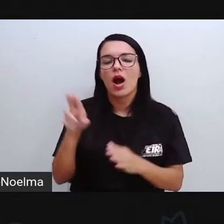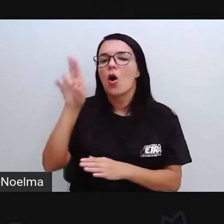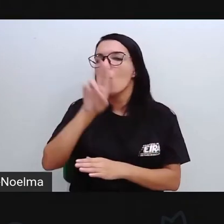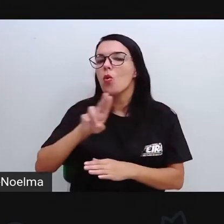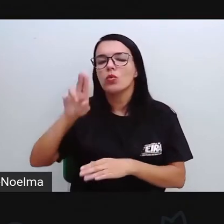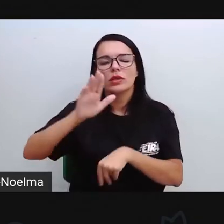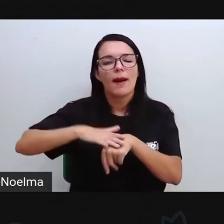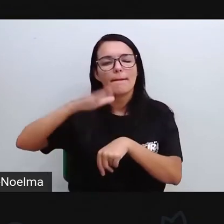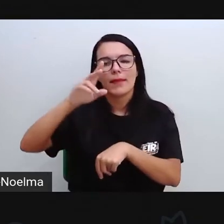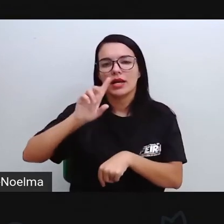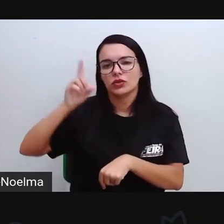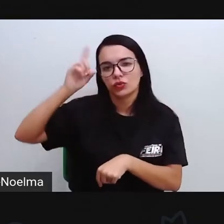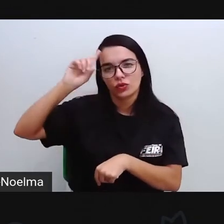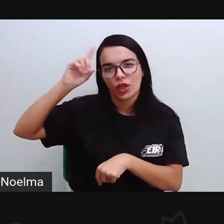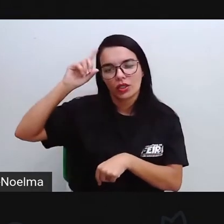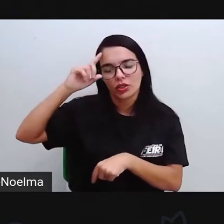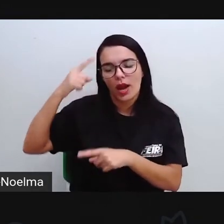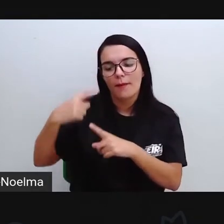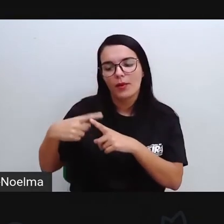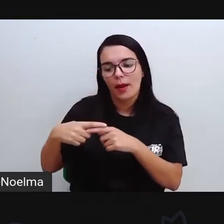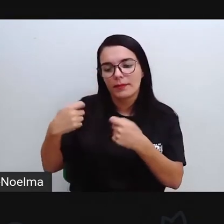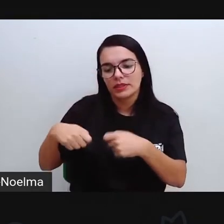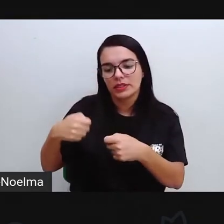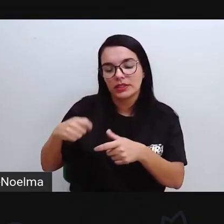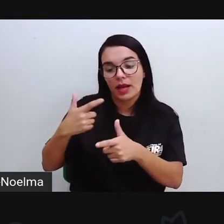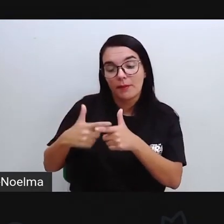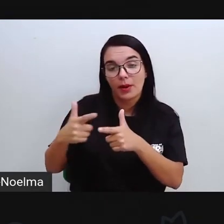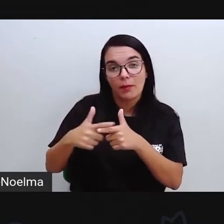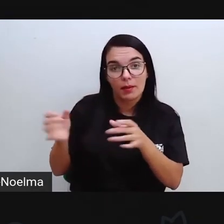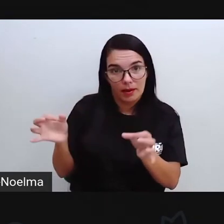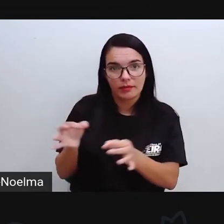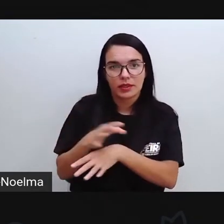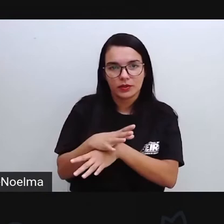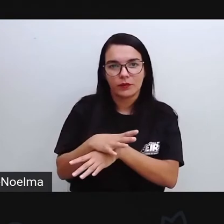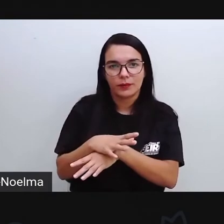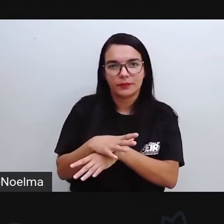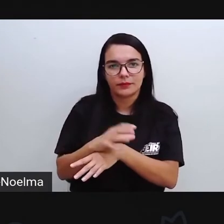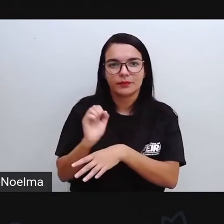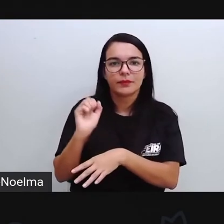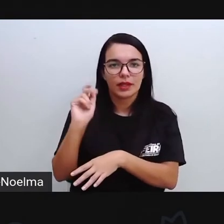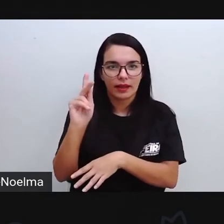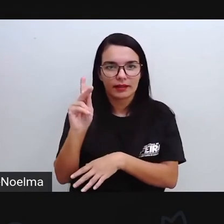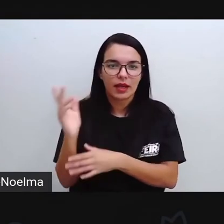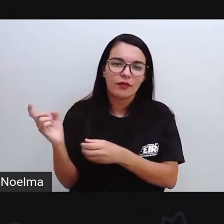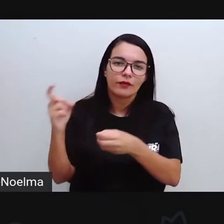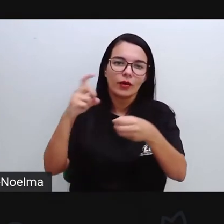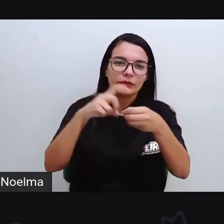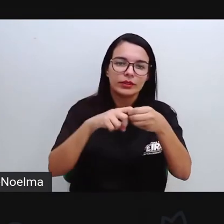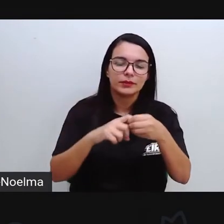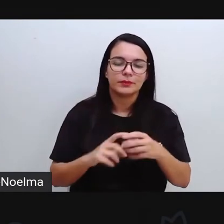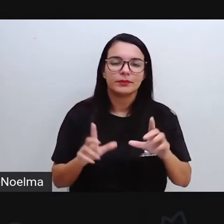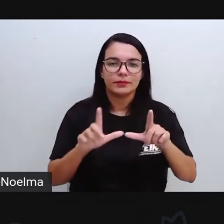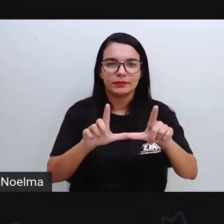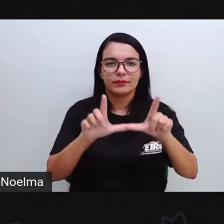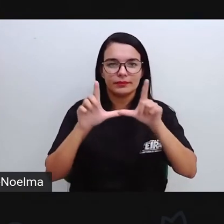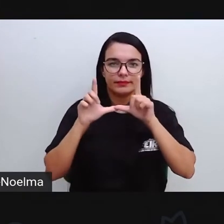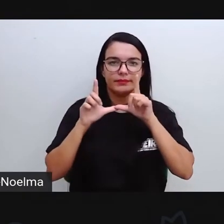no nosso dia a dia pra poder resolver situações, problemas. Certo? Vamos voltar ao nosso slide.